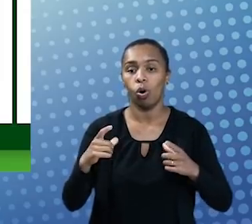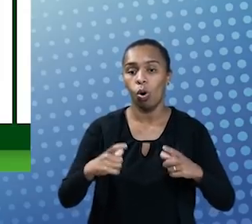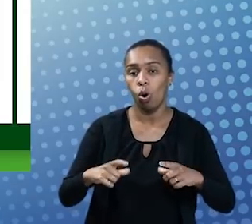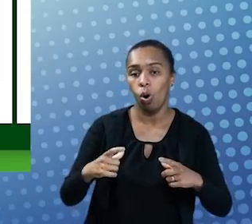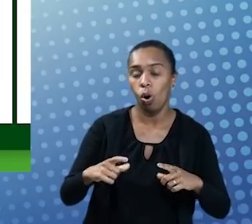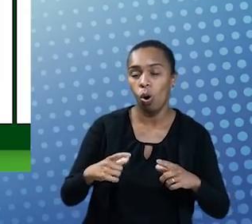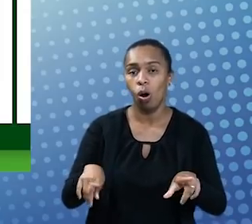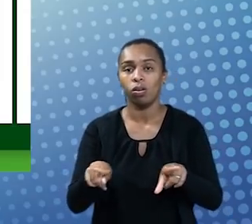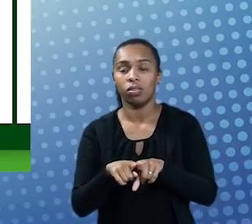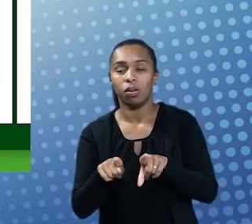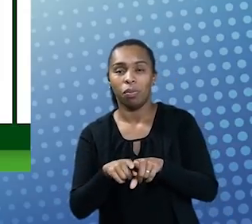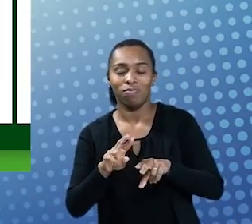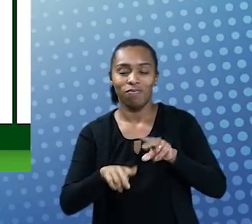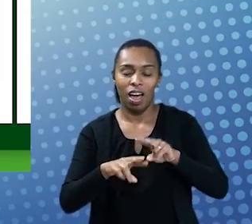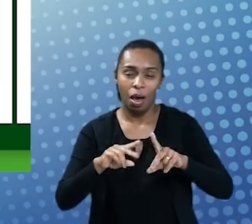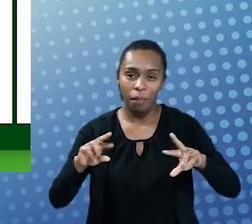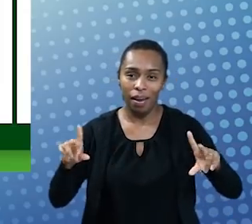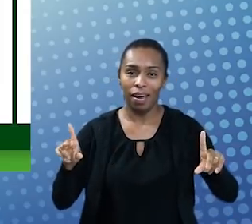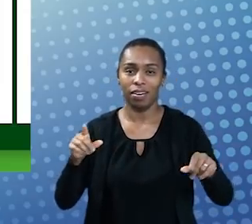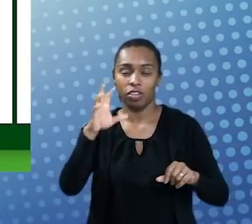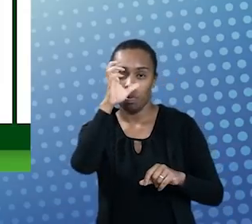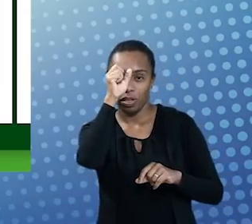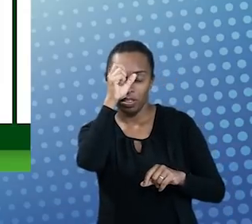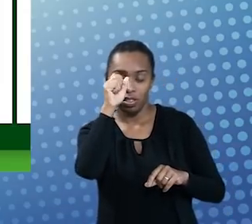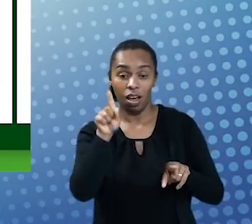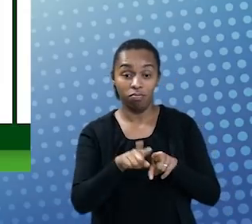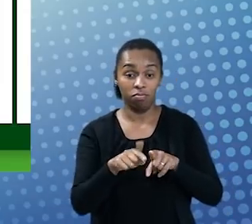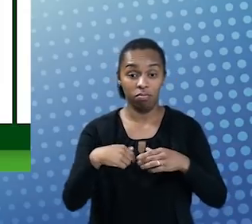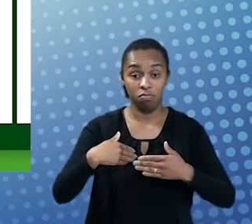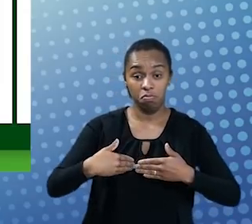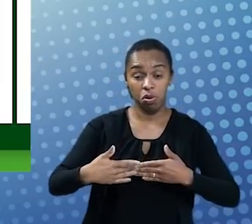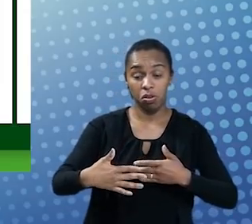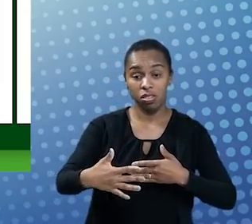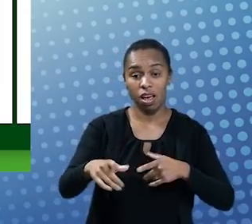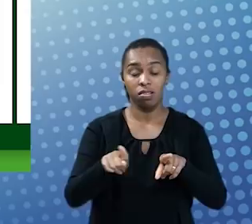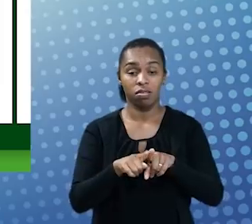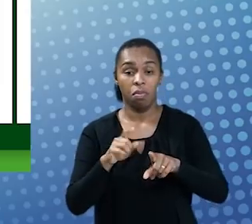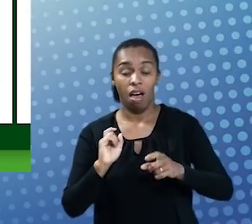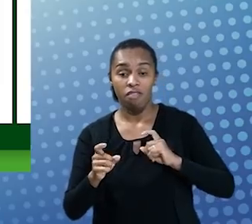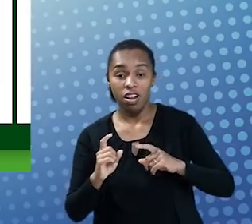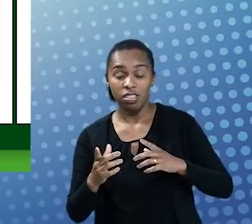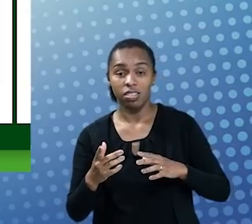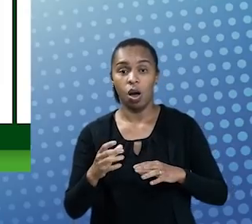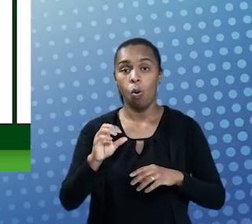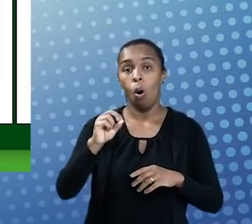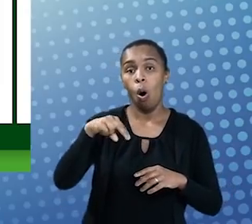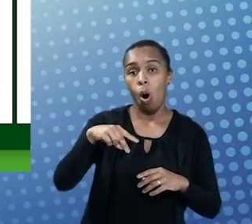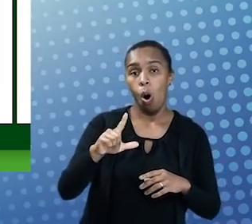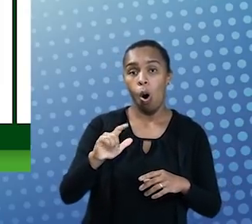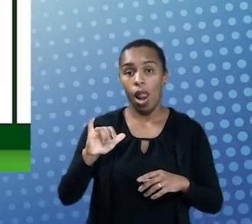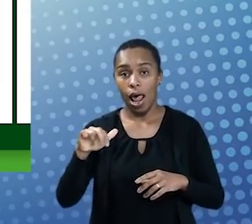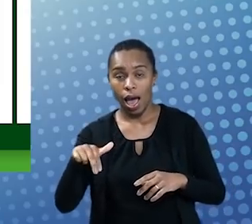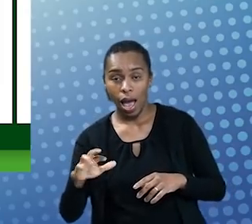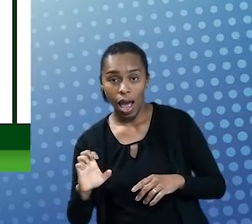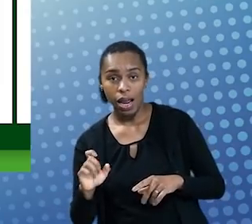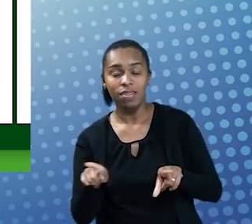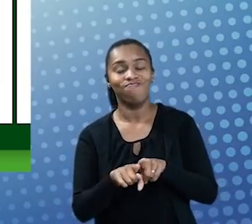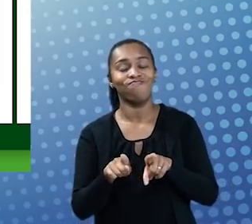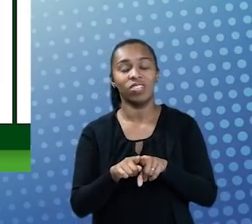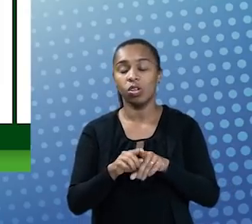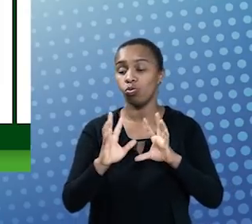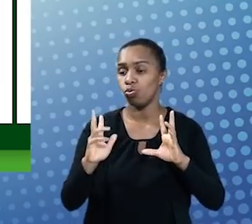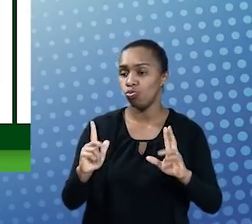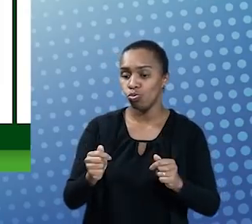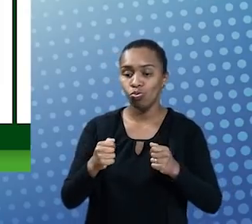ferramentas de aprendizagem colaborativa, por processos de curadoria, avaliações online. Isso tudo caminha para uma